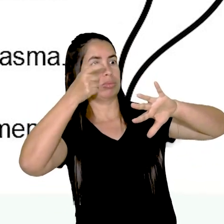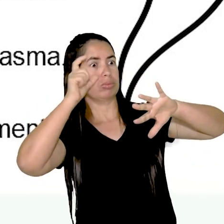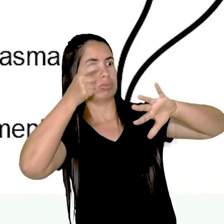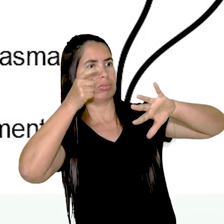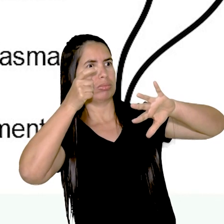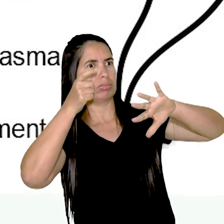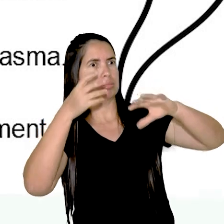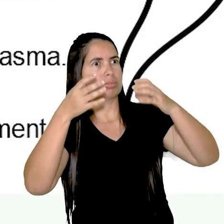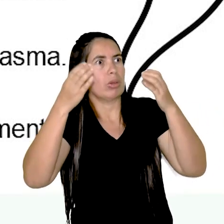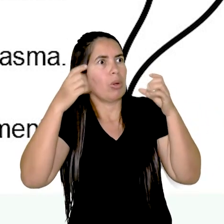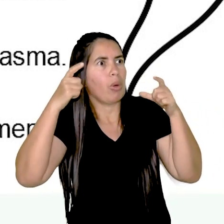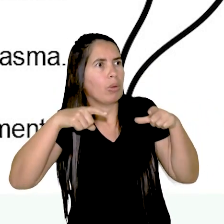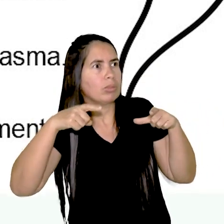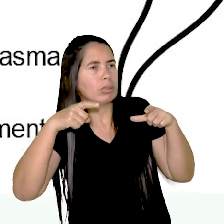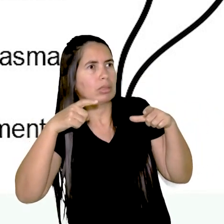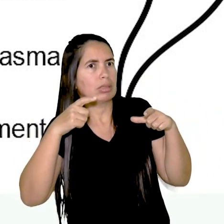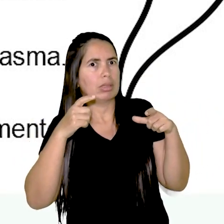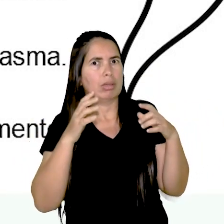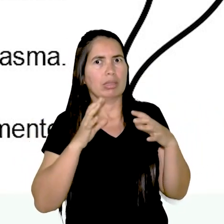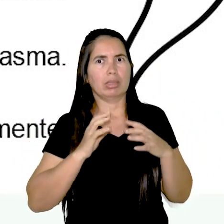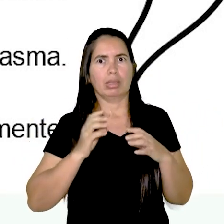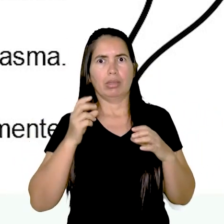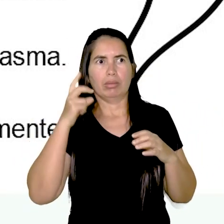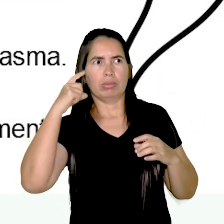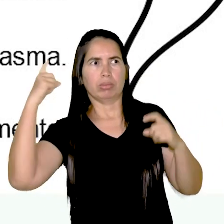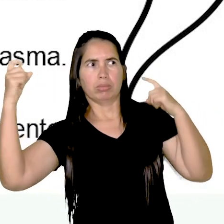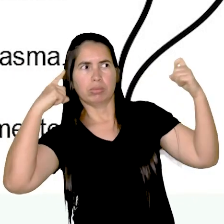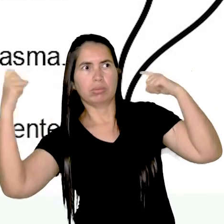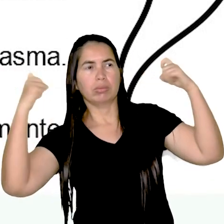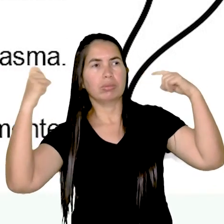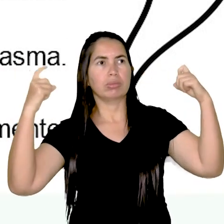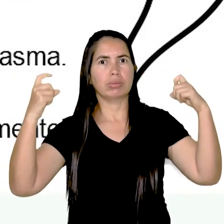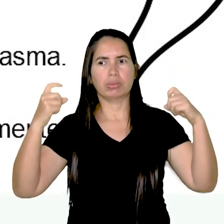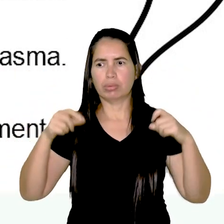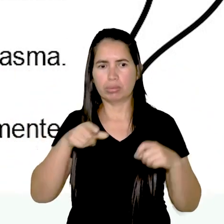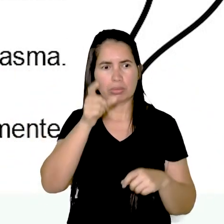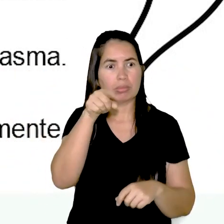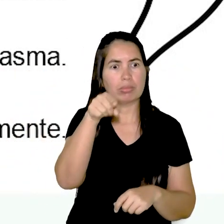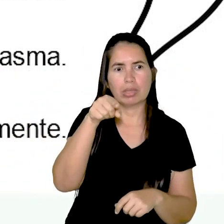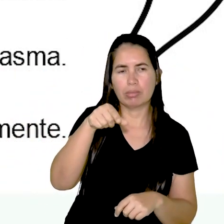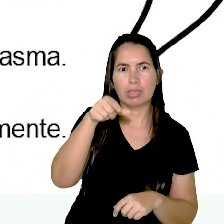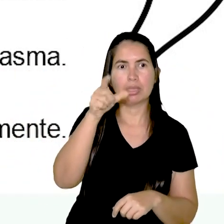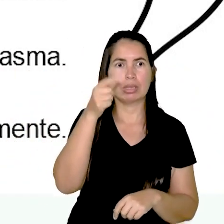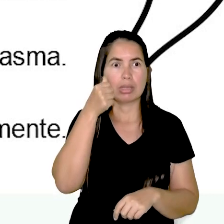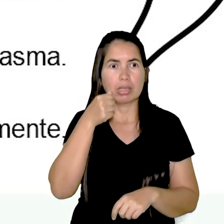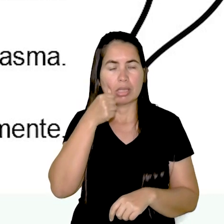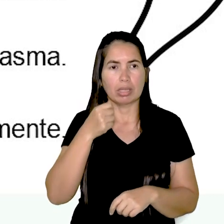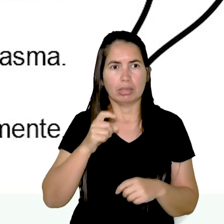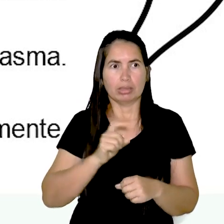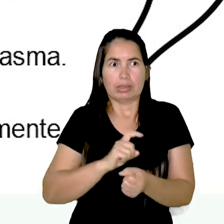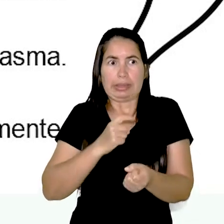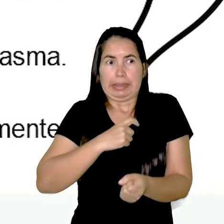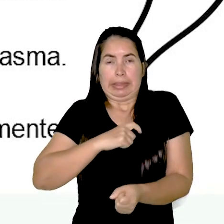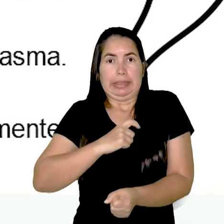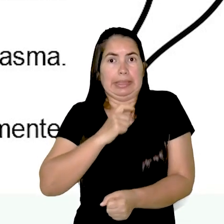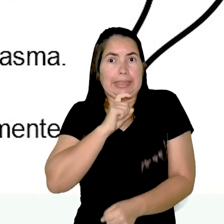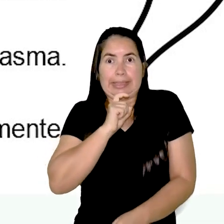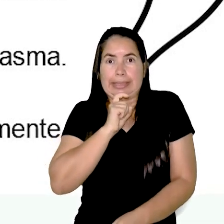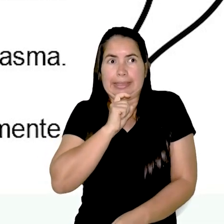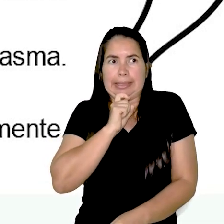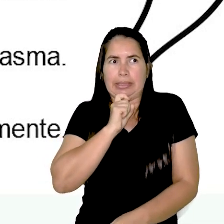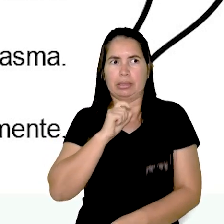aquele gemido. Camila ficou gelada quando ouviu o que saía do velho quarto.